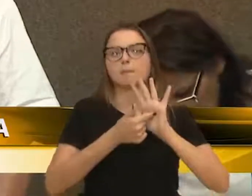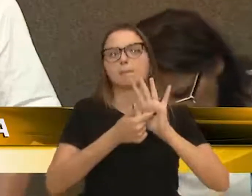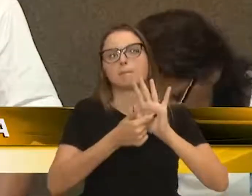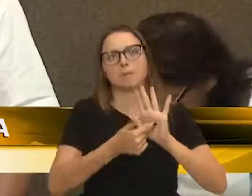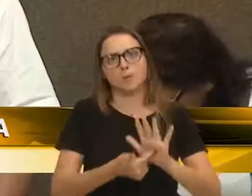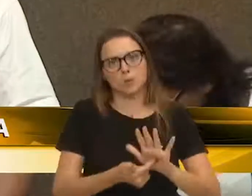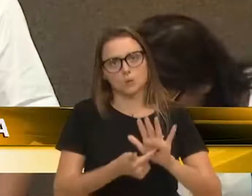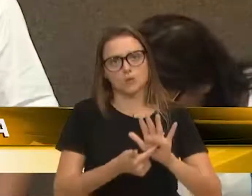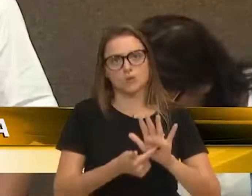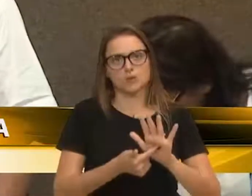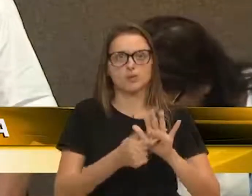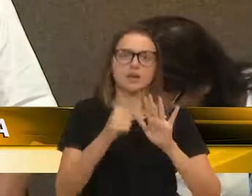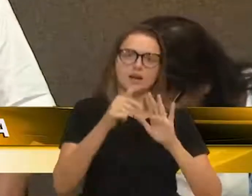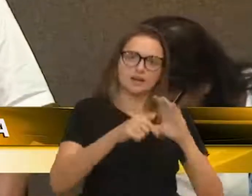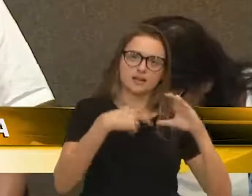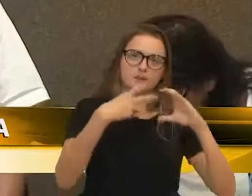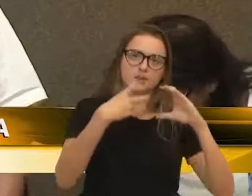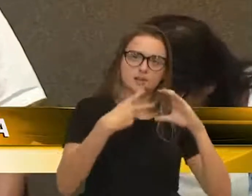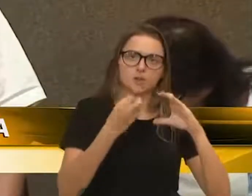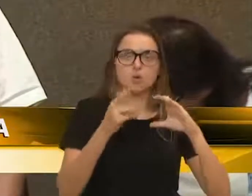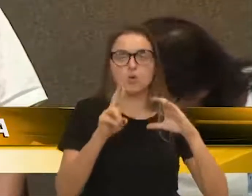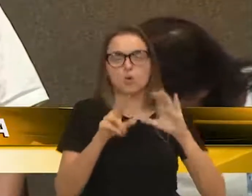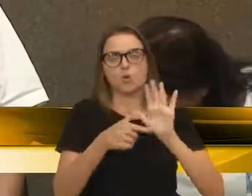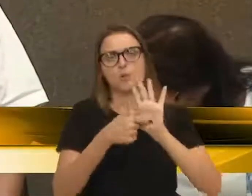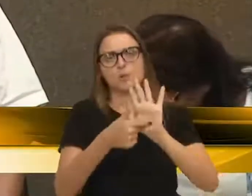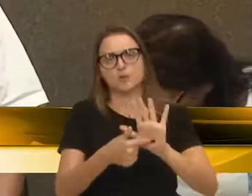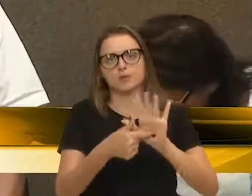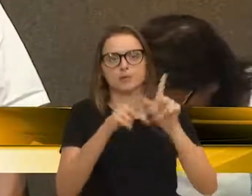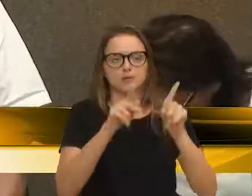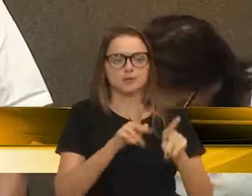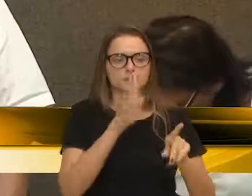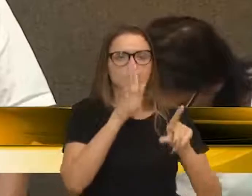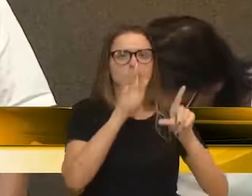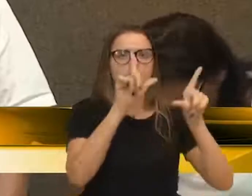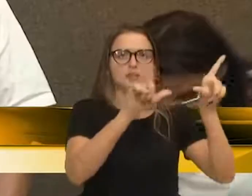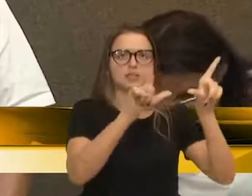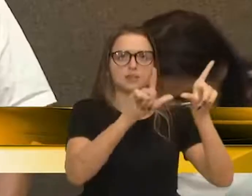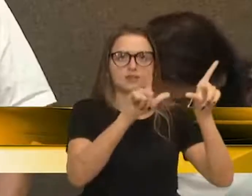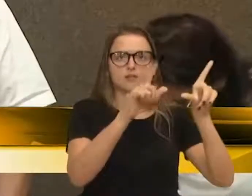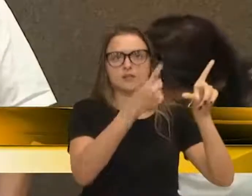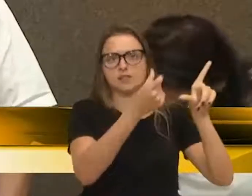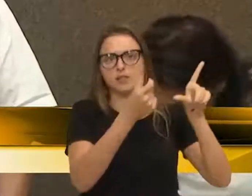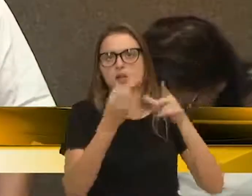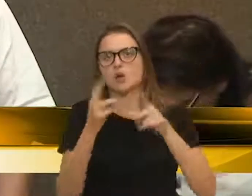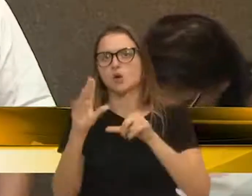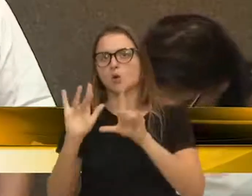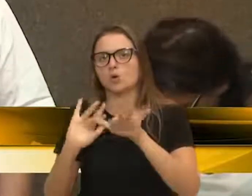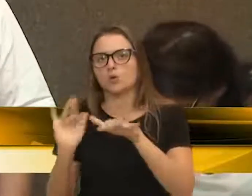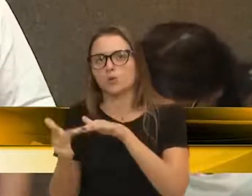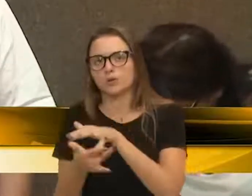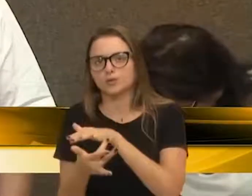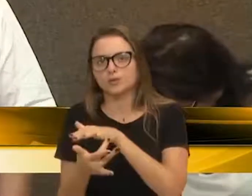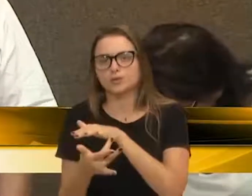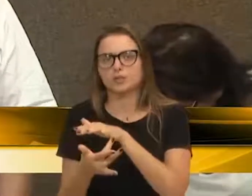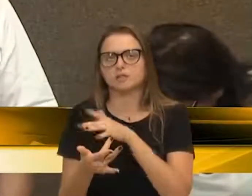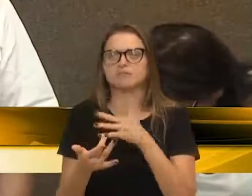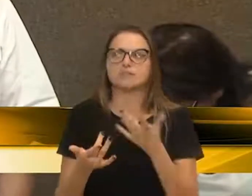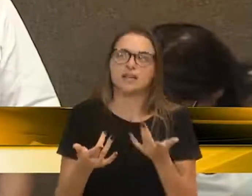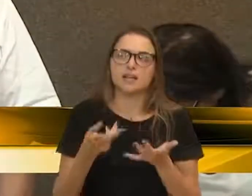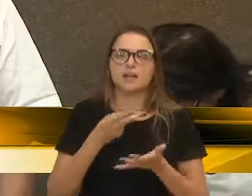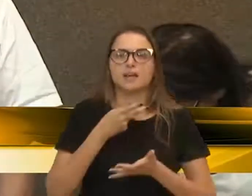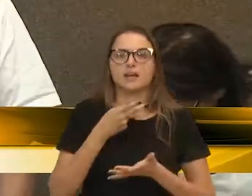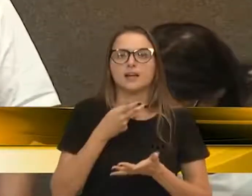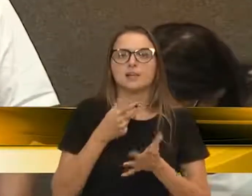externamente para quem nos assiste ou pelas redes sociais, a versão